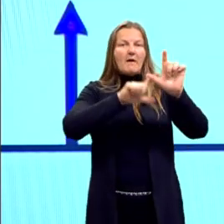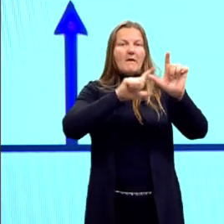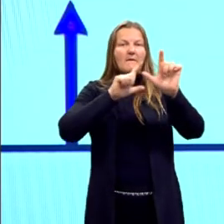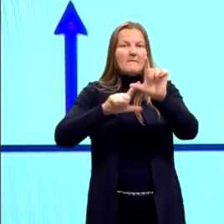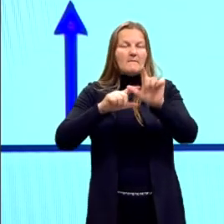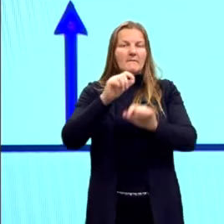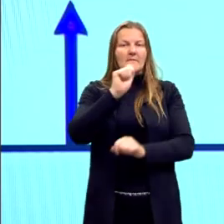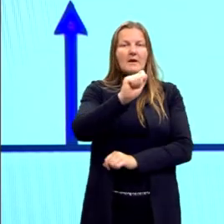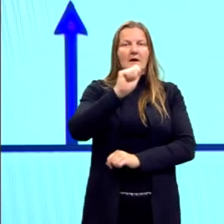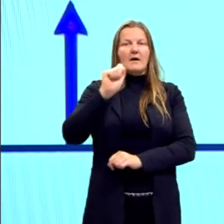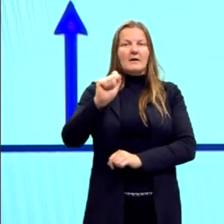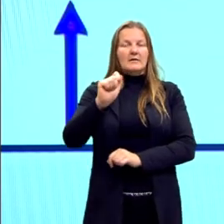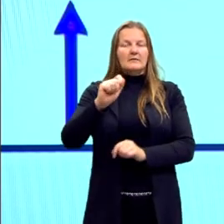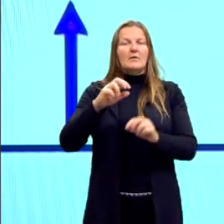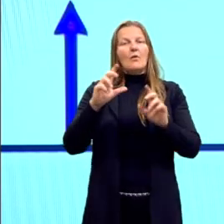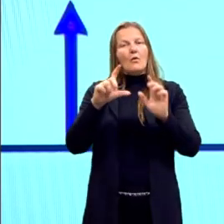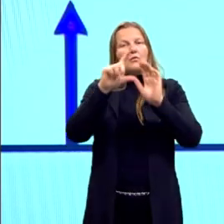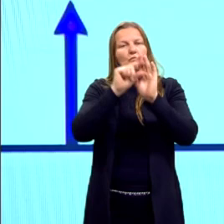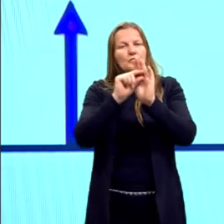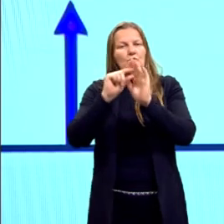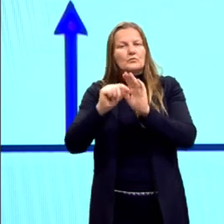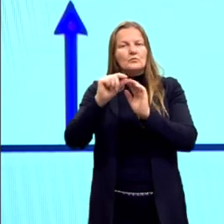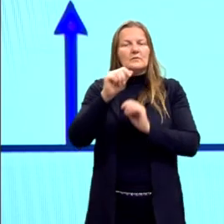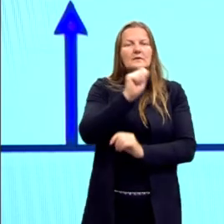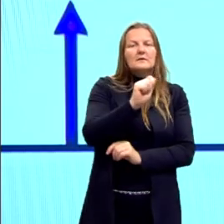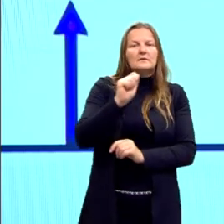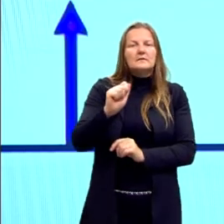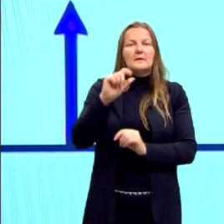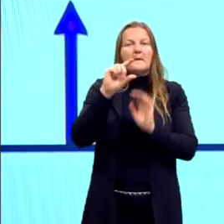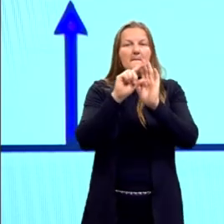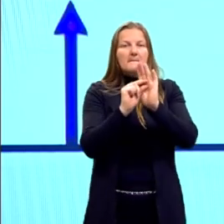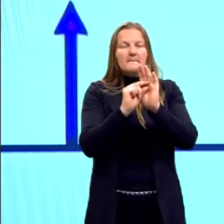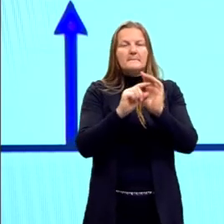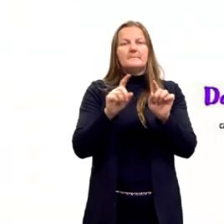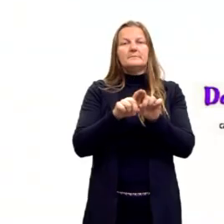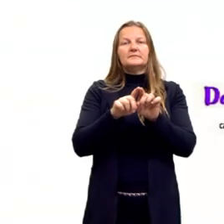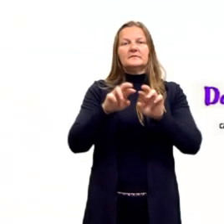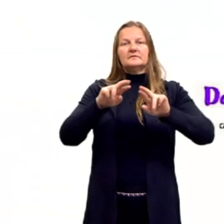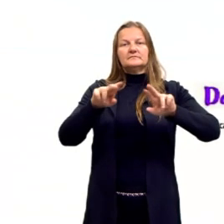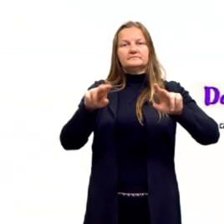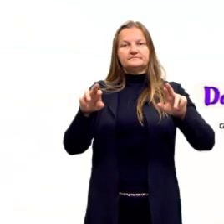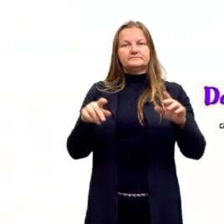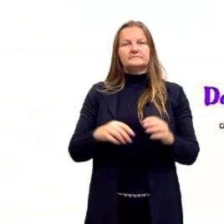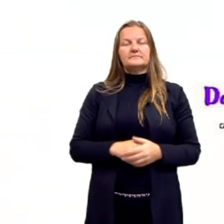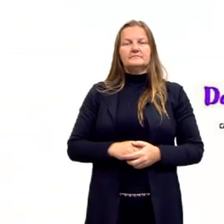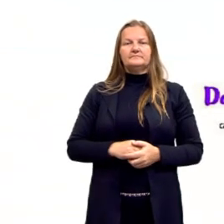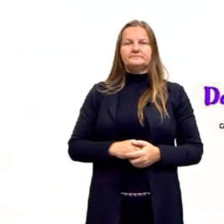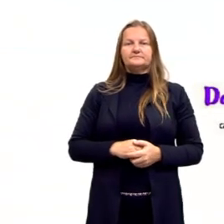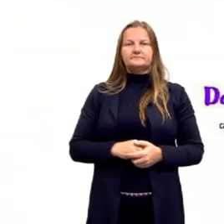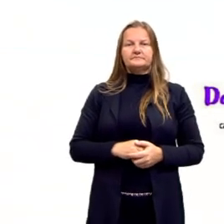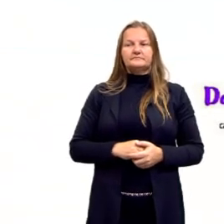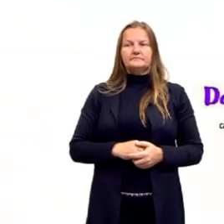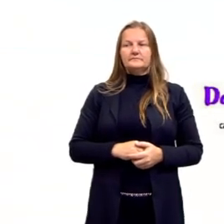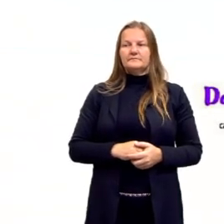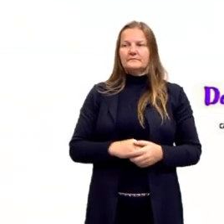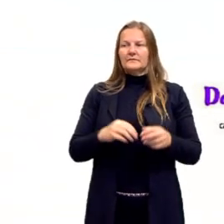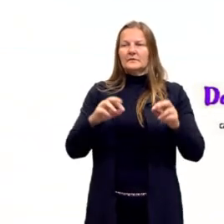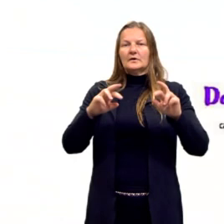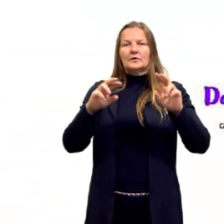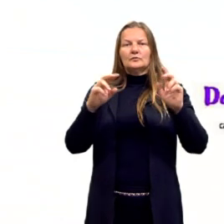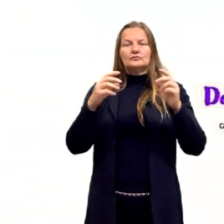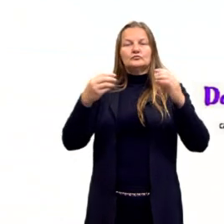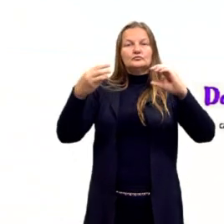no caso de recessivo. Depois, nós temos héterozigoto, que é um genótipo com dois alelos também,